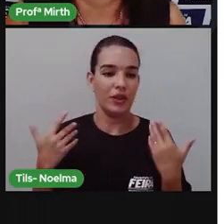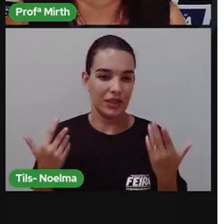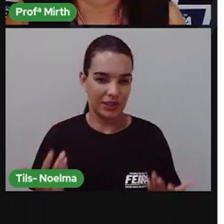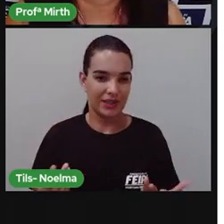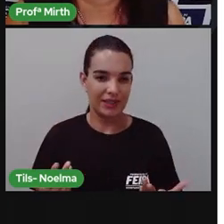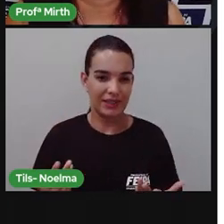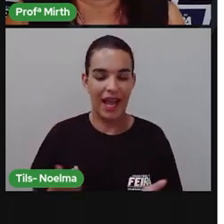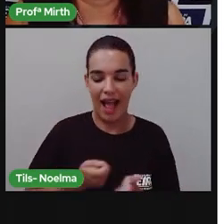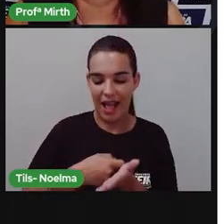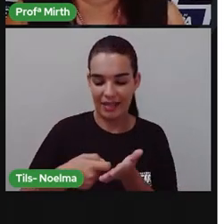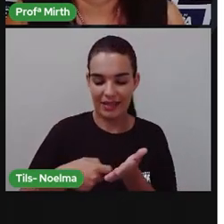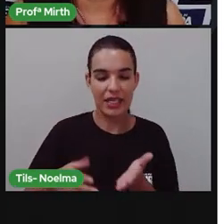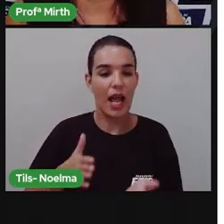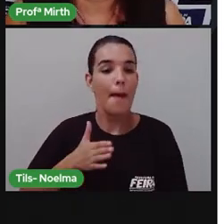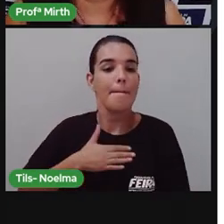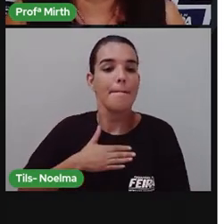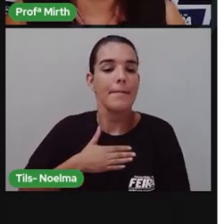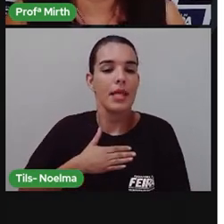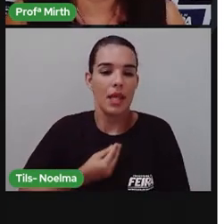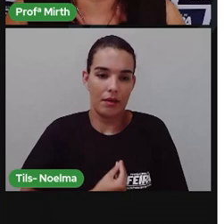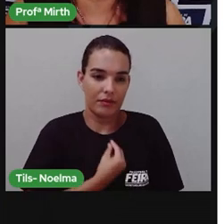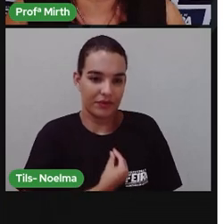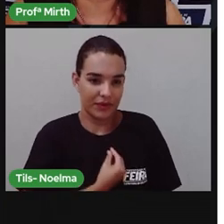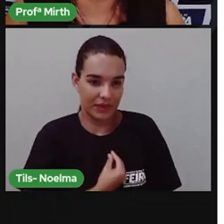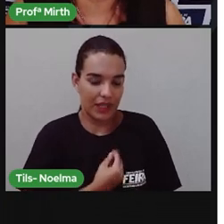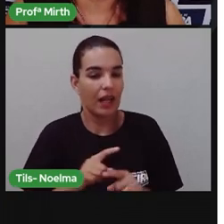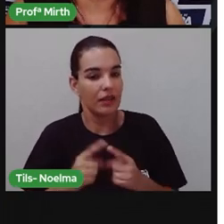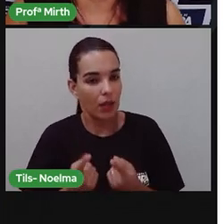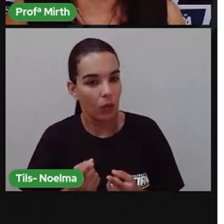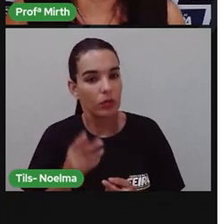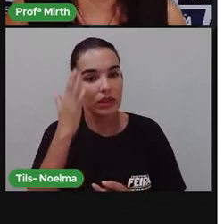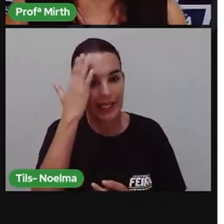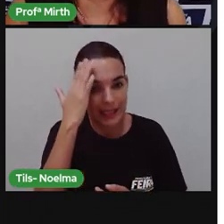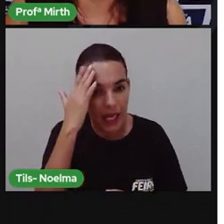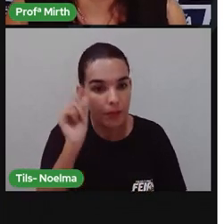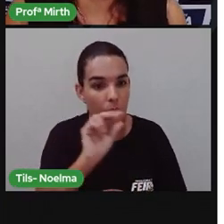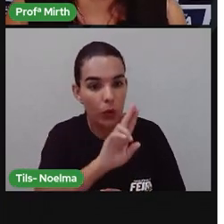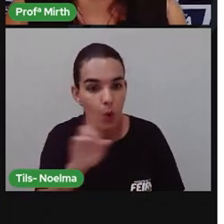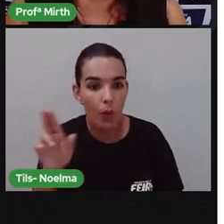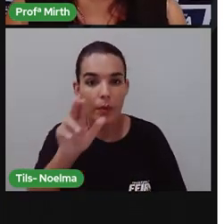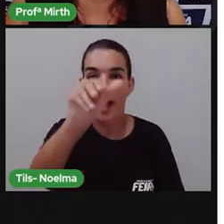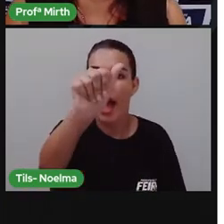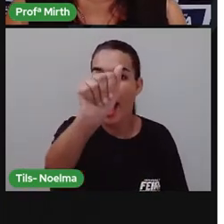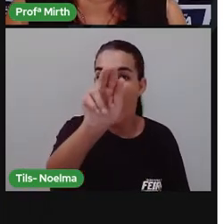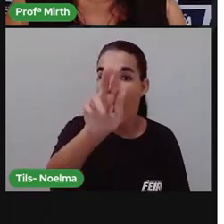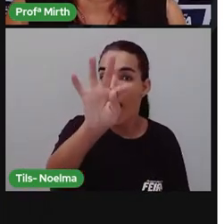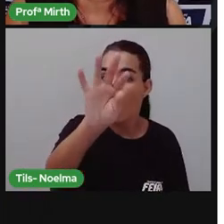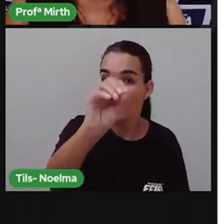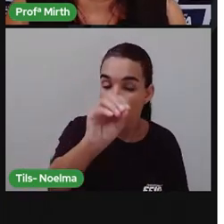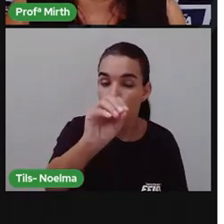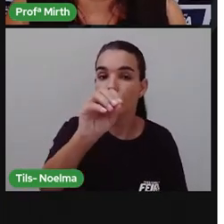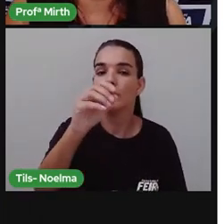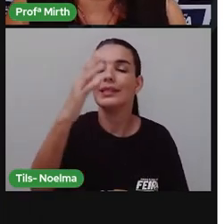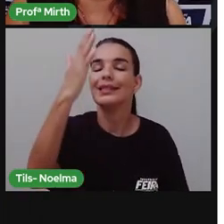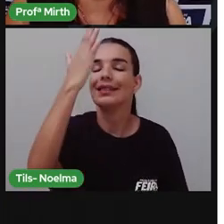vida. Certo? Então, autobiografia é quando eu falo de mim mesma.